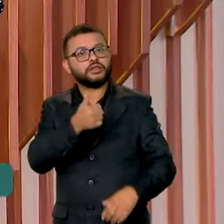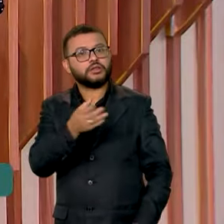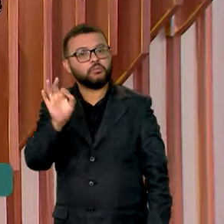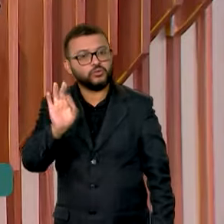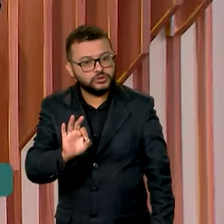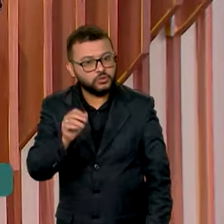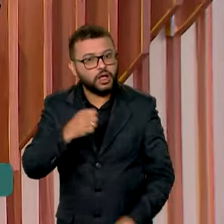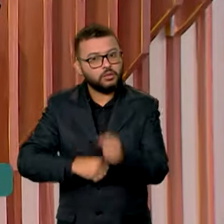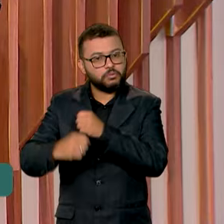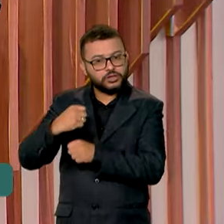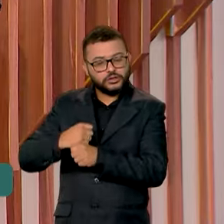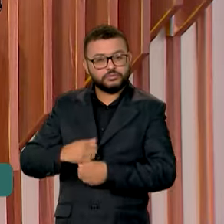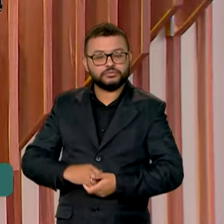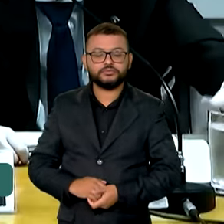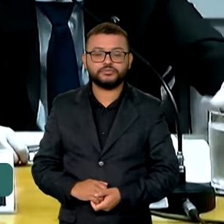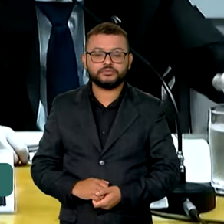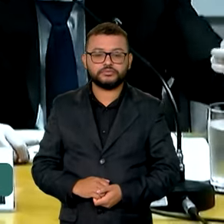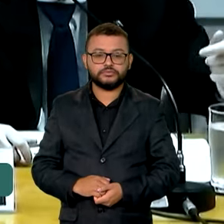do ano passado.